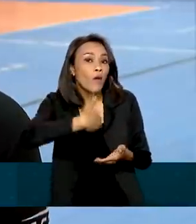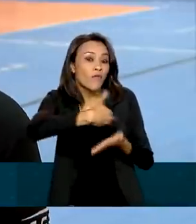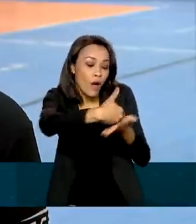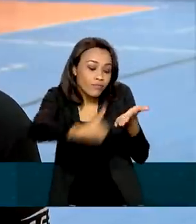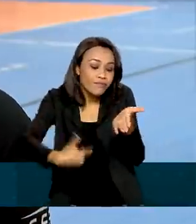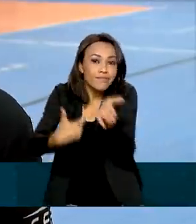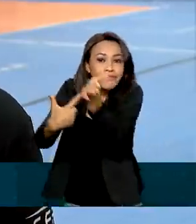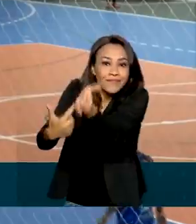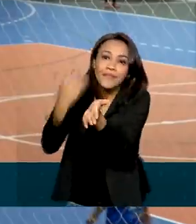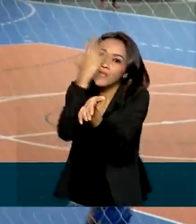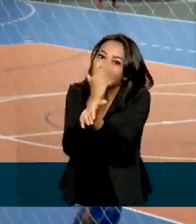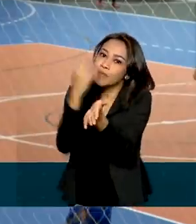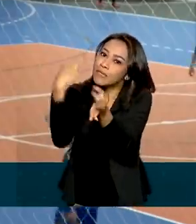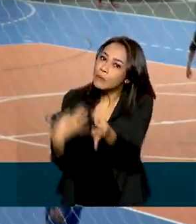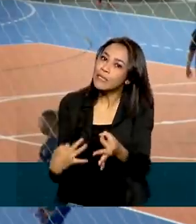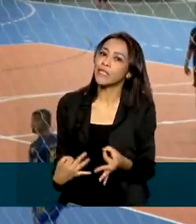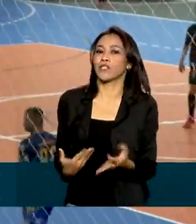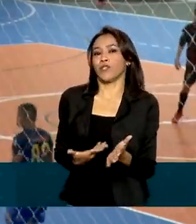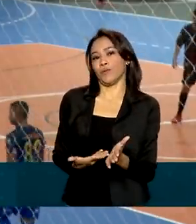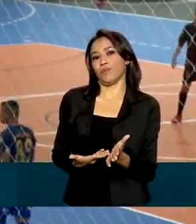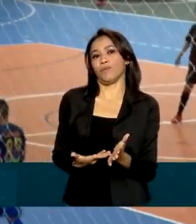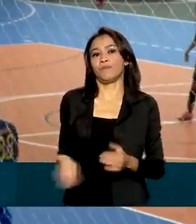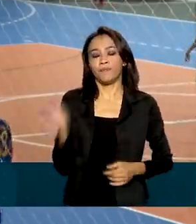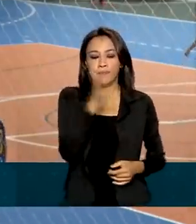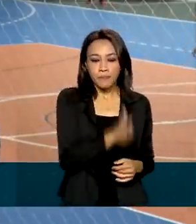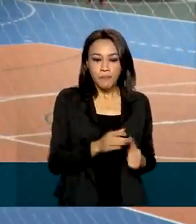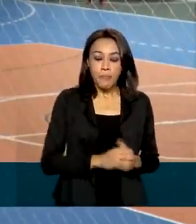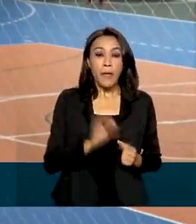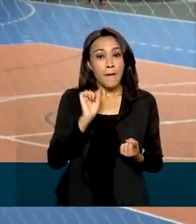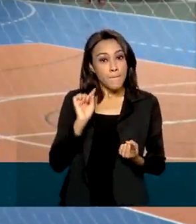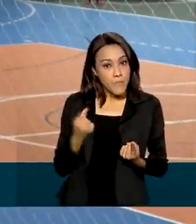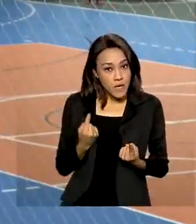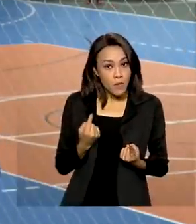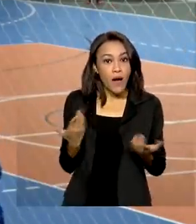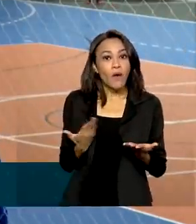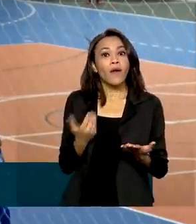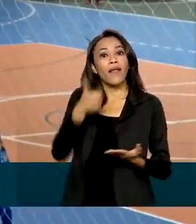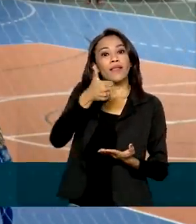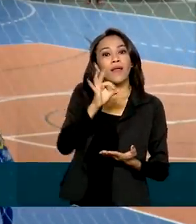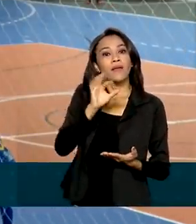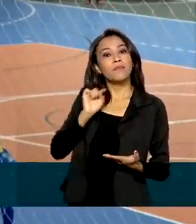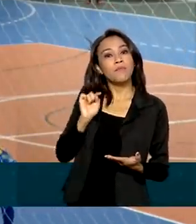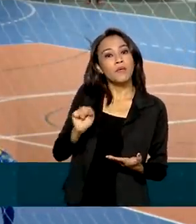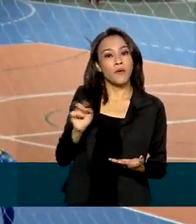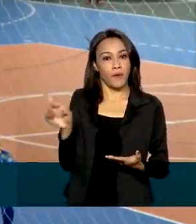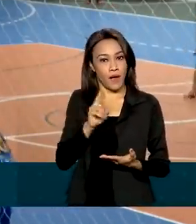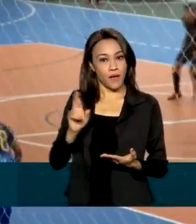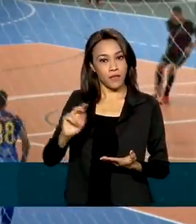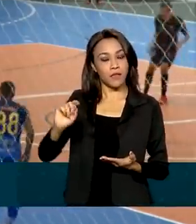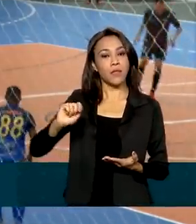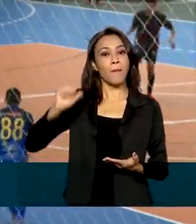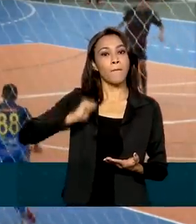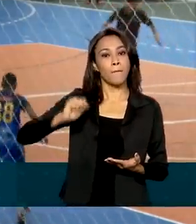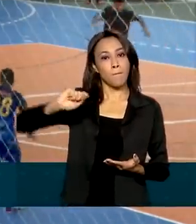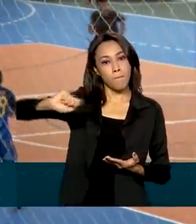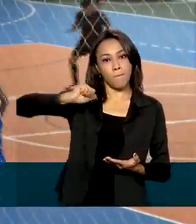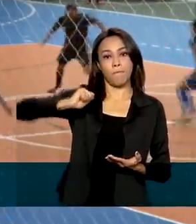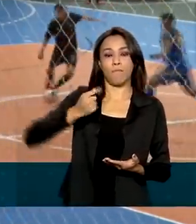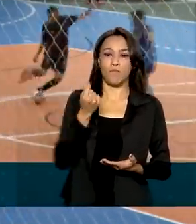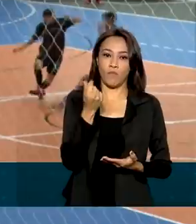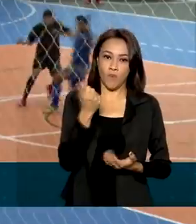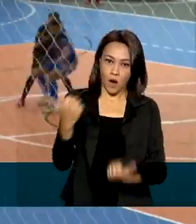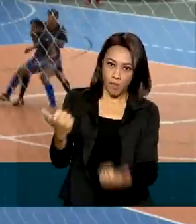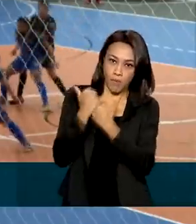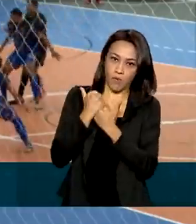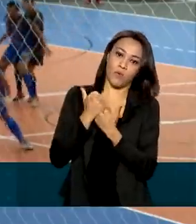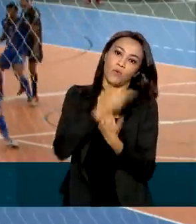isso tem que estar lá bem bonitinho. A CENIF também aumentou de mil para R$ mil o valor da Bolsa Auxílio paga a atletas